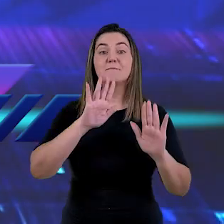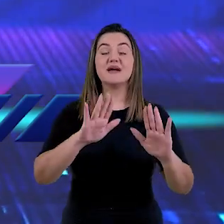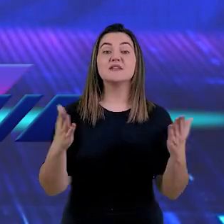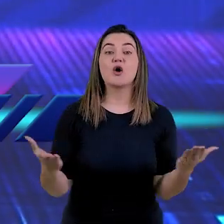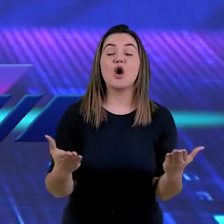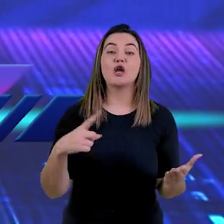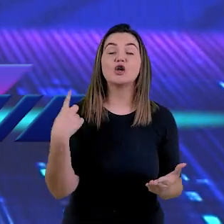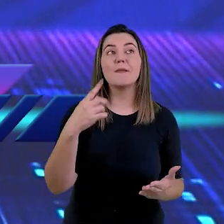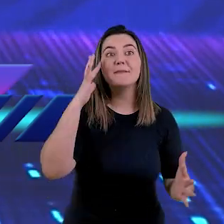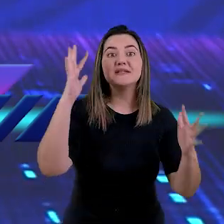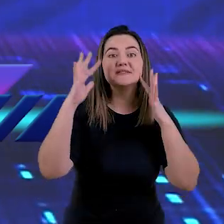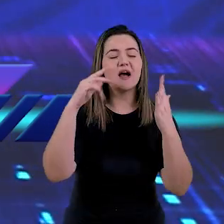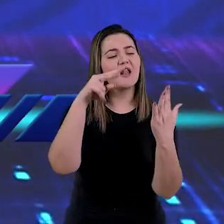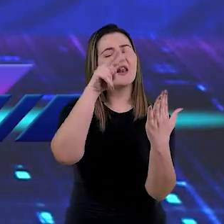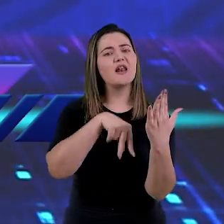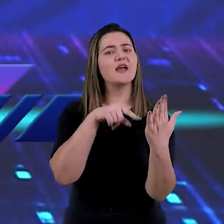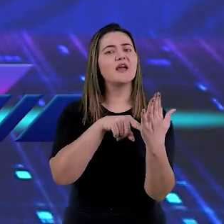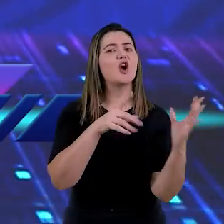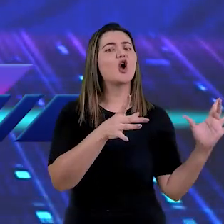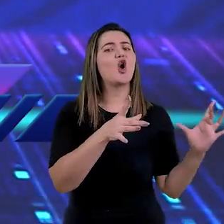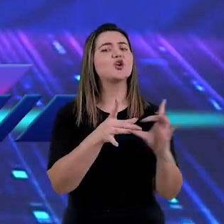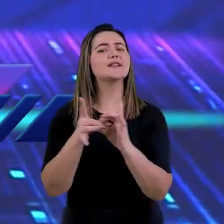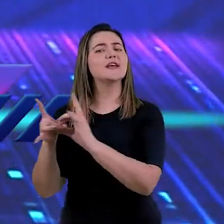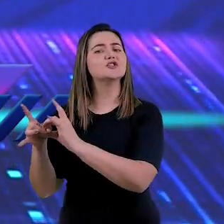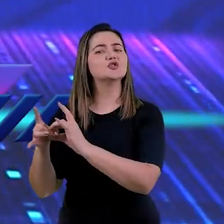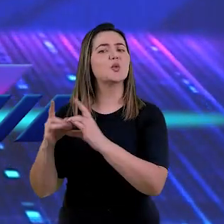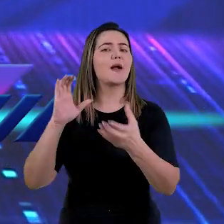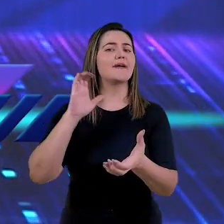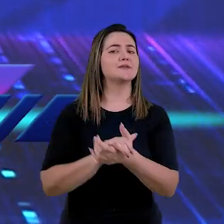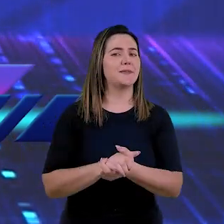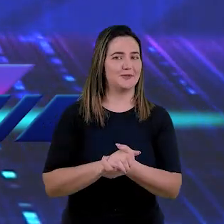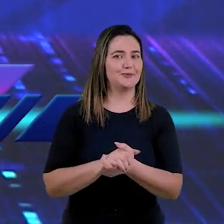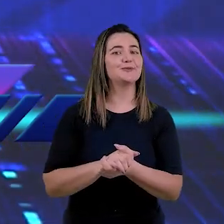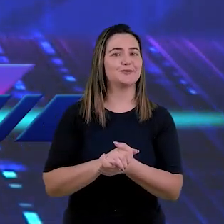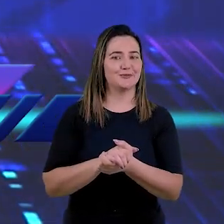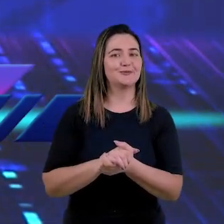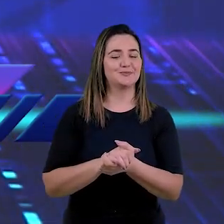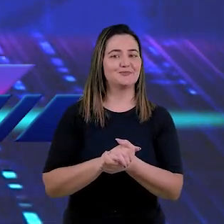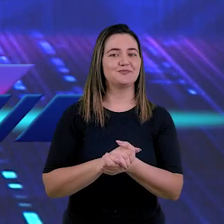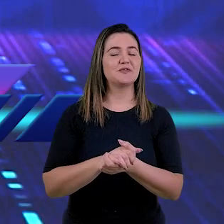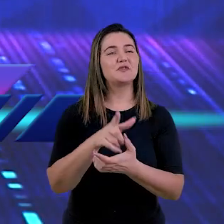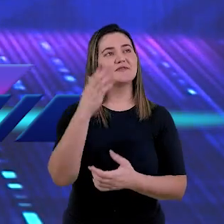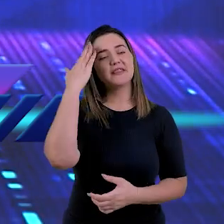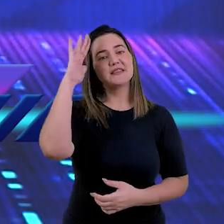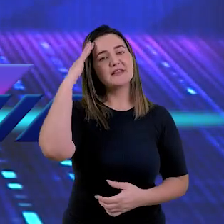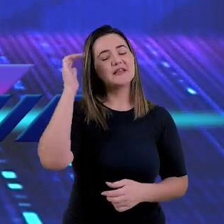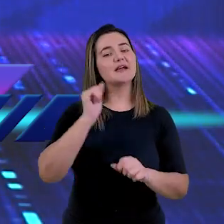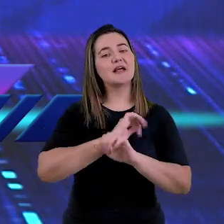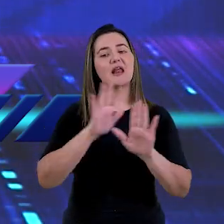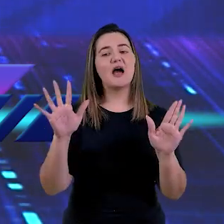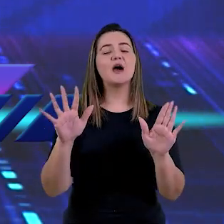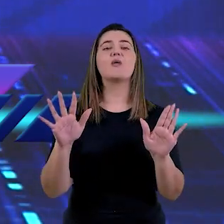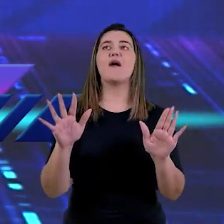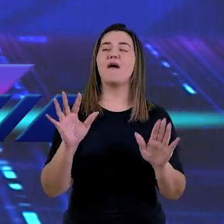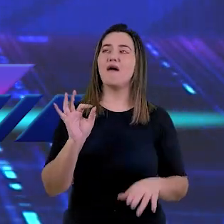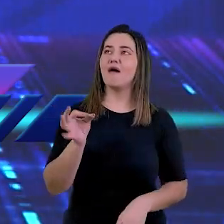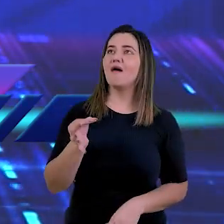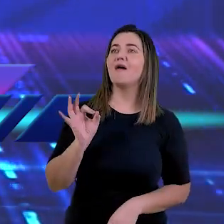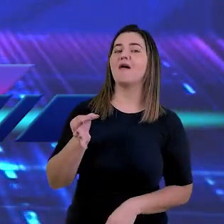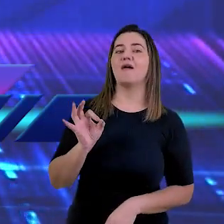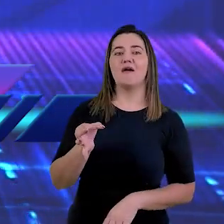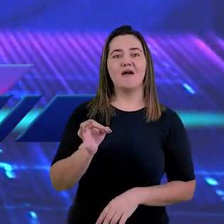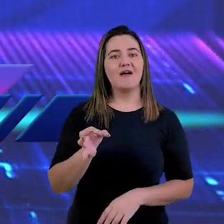com você pensar nesses versos no contexto do casamento, no contexto das bodas. e você vai ver que